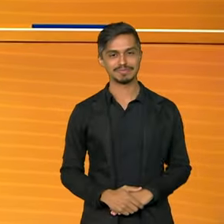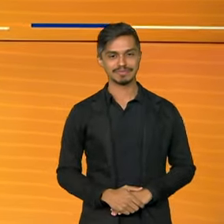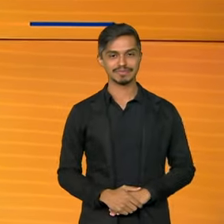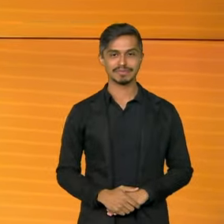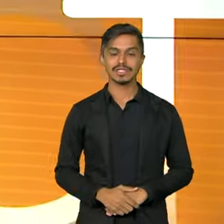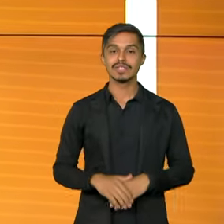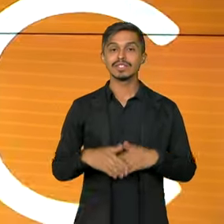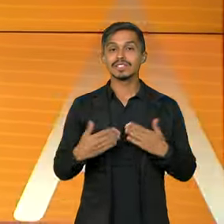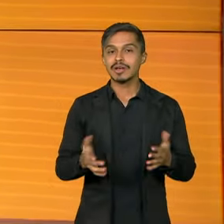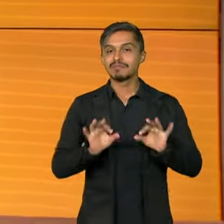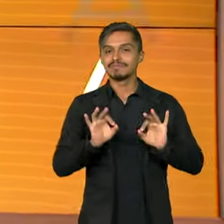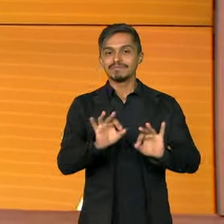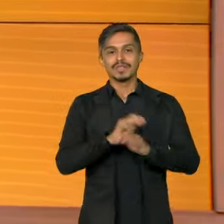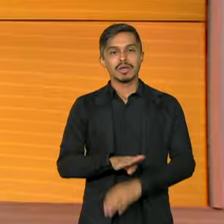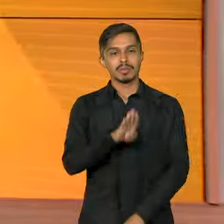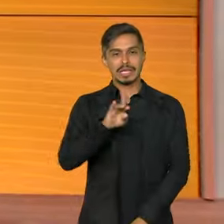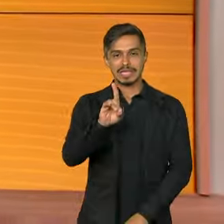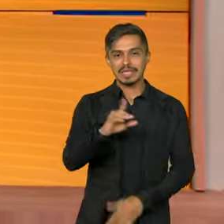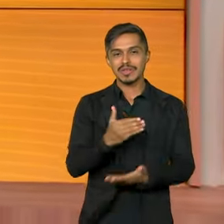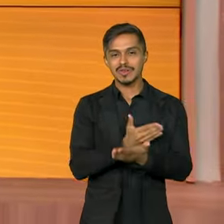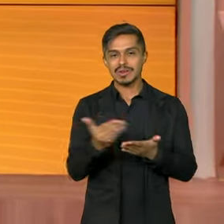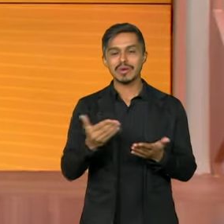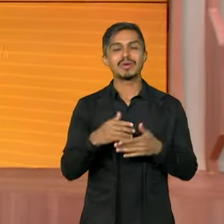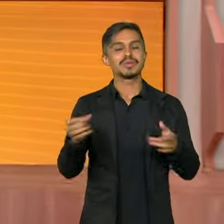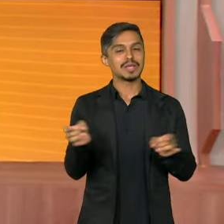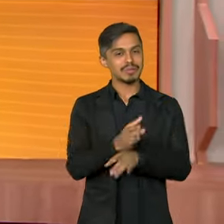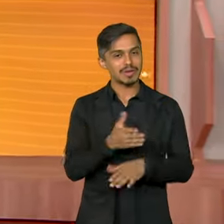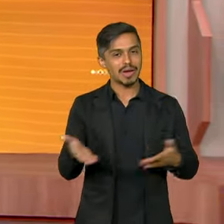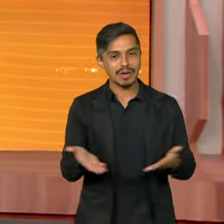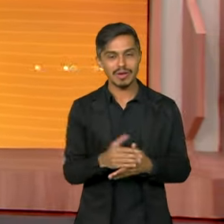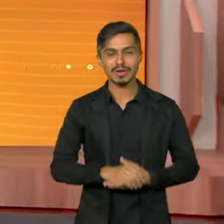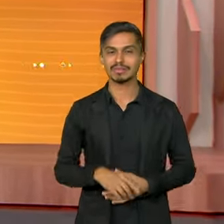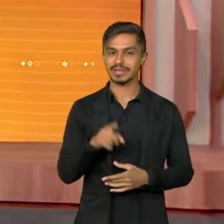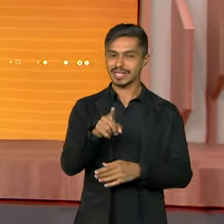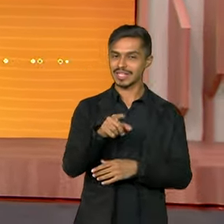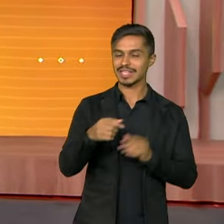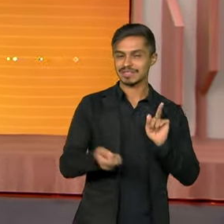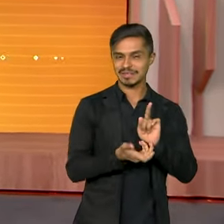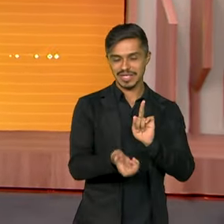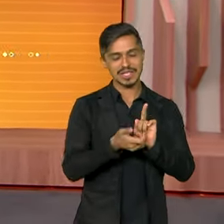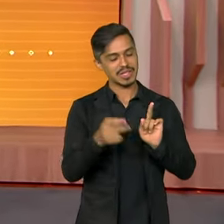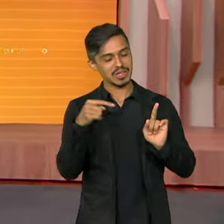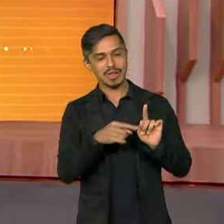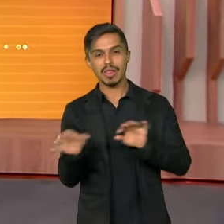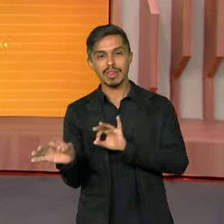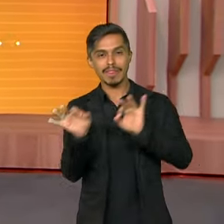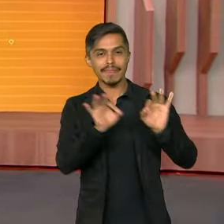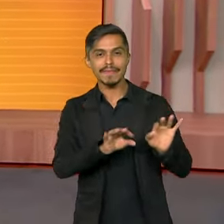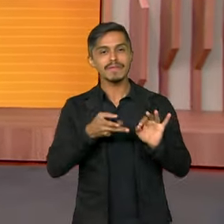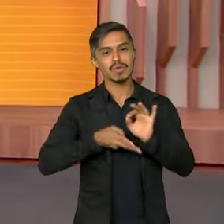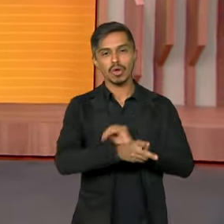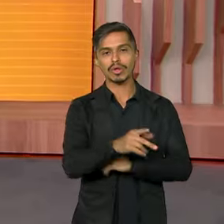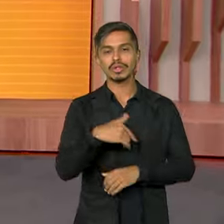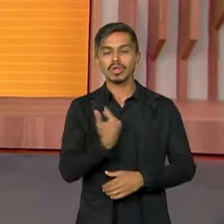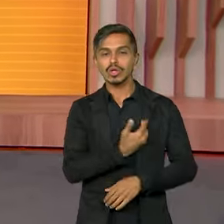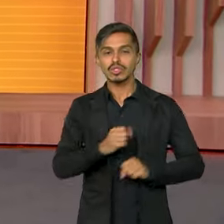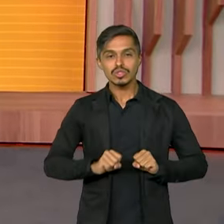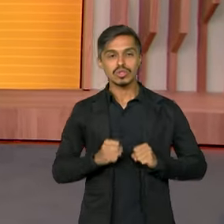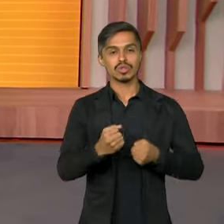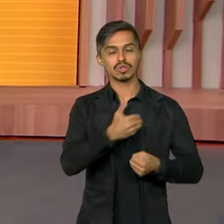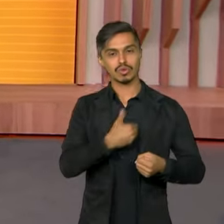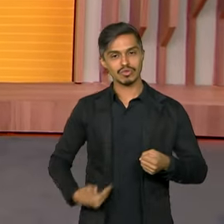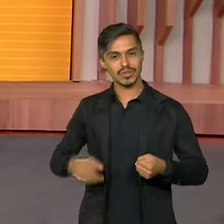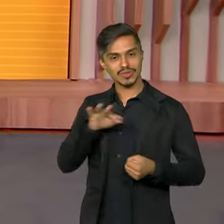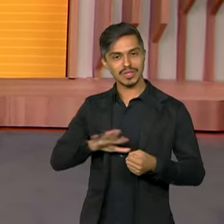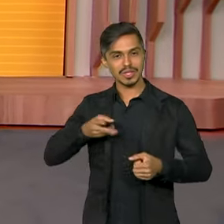E é isso, o Brasil em dia fica por aqui, mas o canal GOV, você sabe, segue com a programação mostrando todas as ações do governo